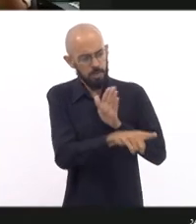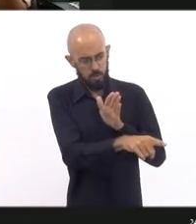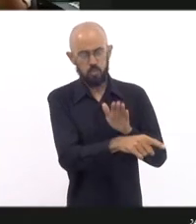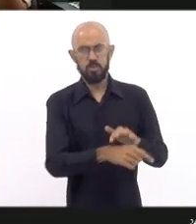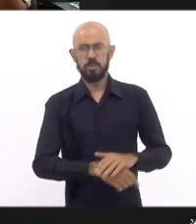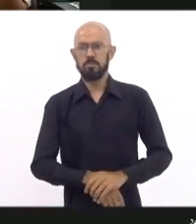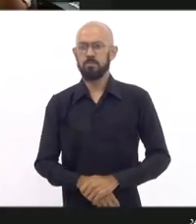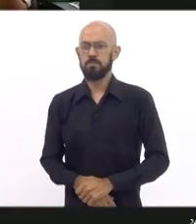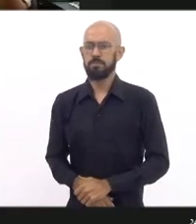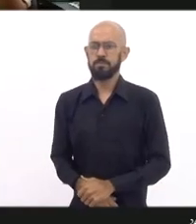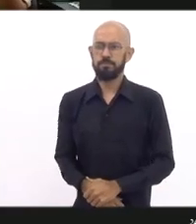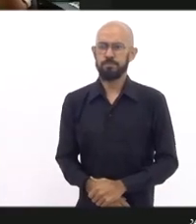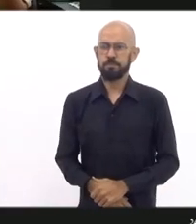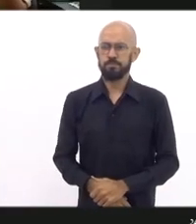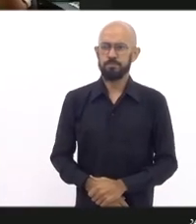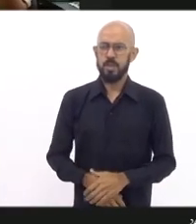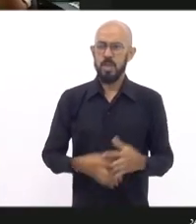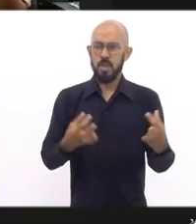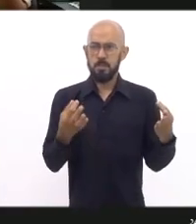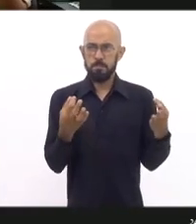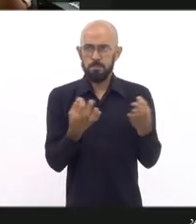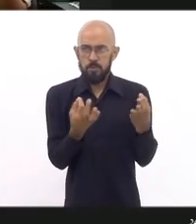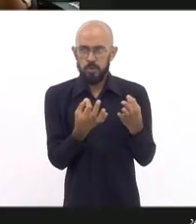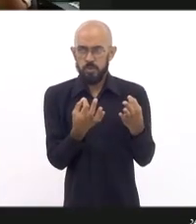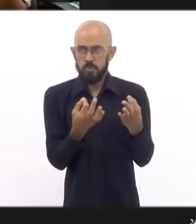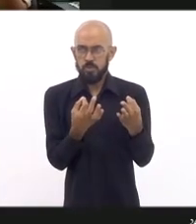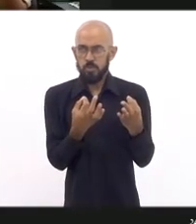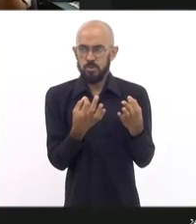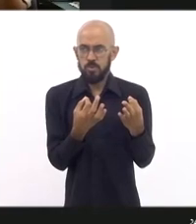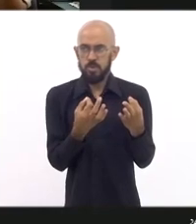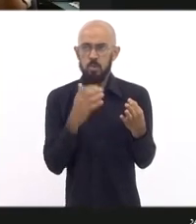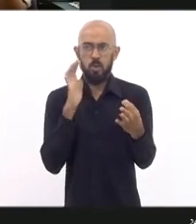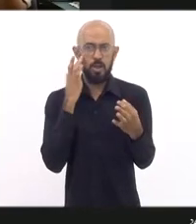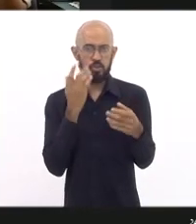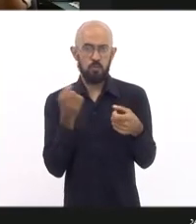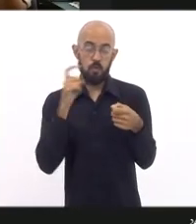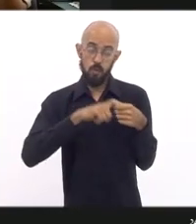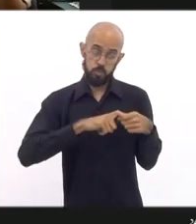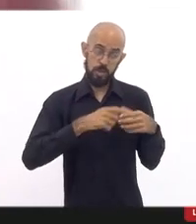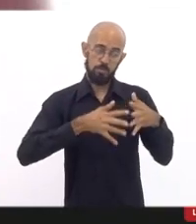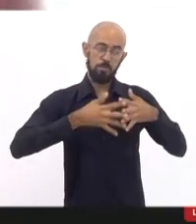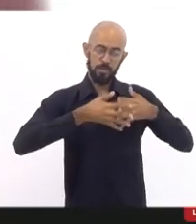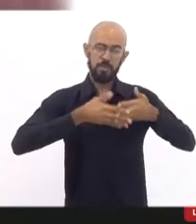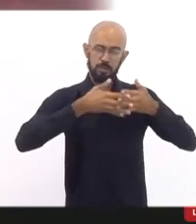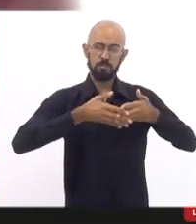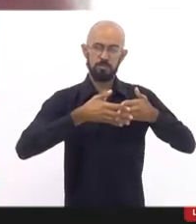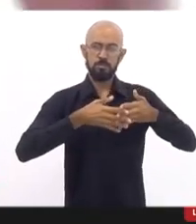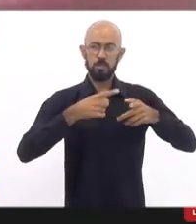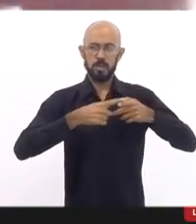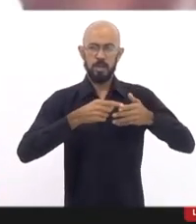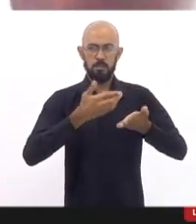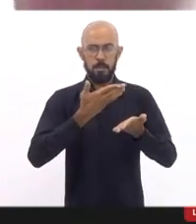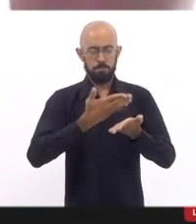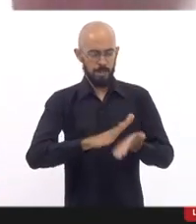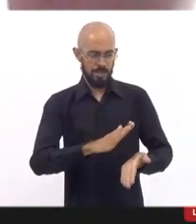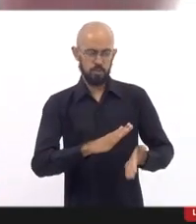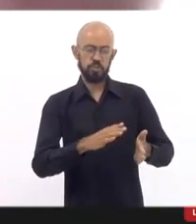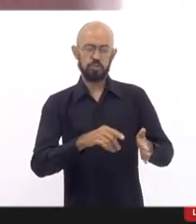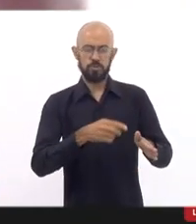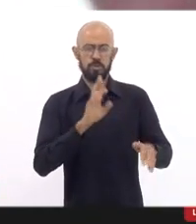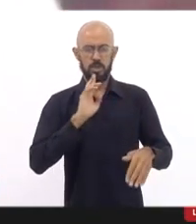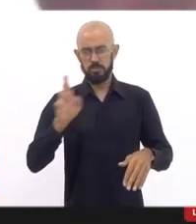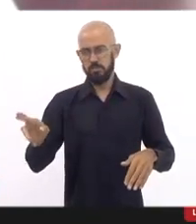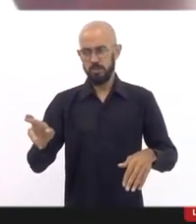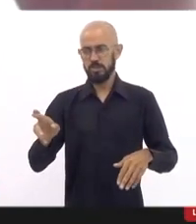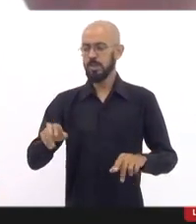Perfeito, deputado. Eu acho que vou voltar para a Petrópolis, porque ela é parte da resposta. A gente sabe que vivencia hoje uma situação